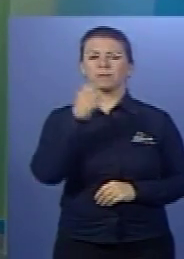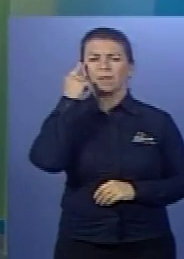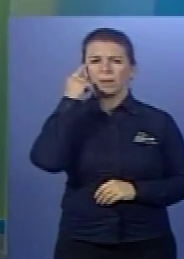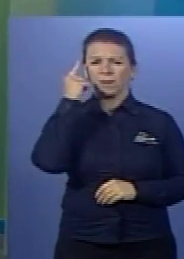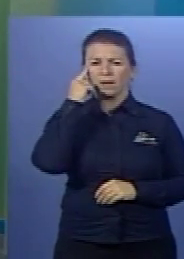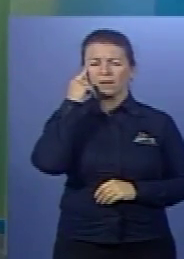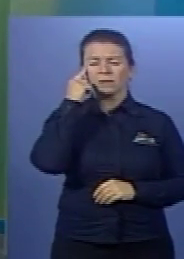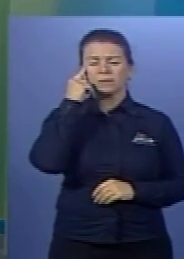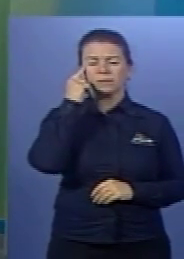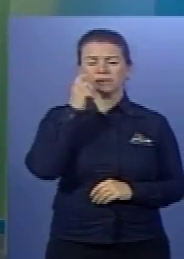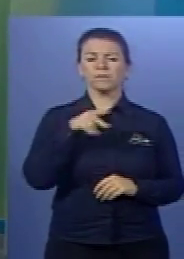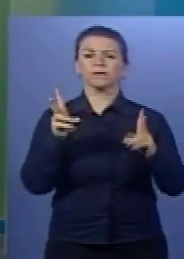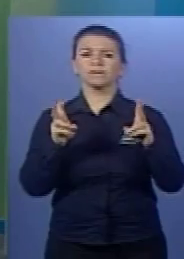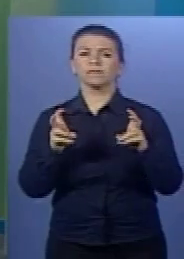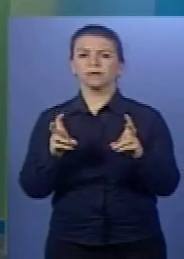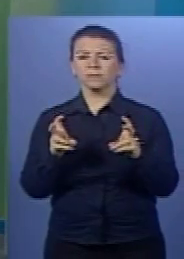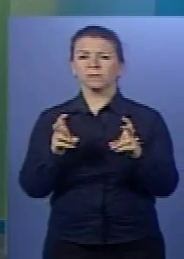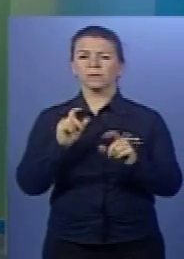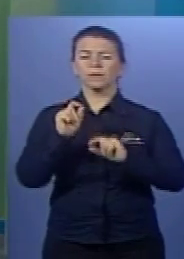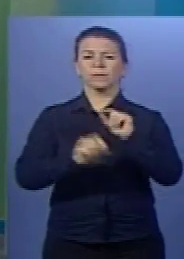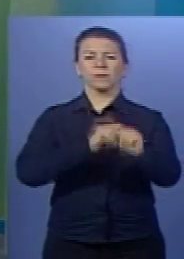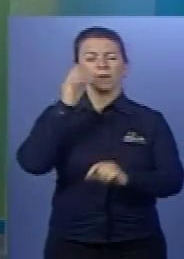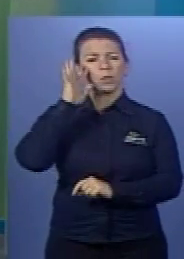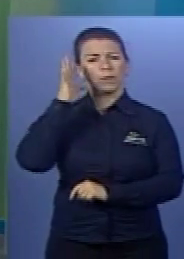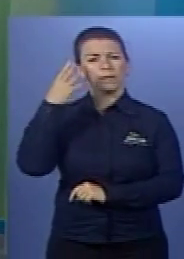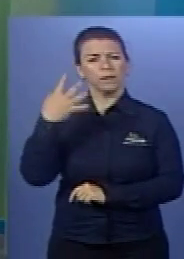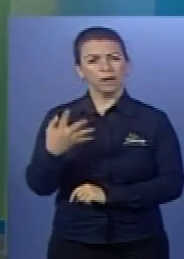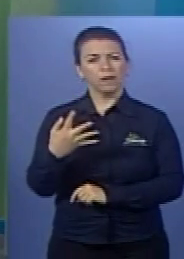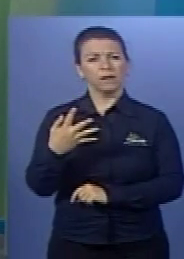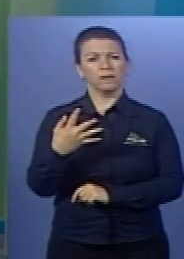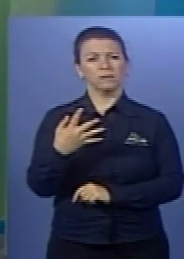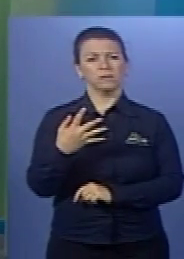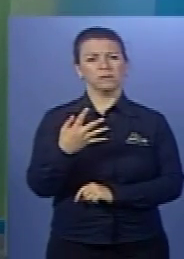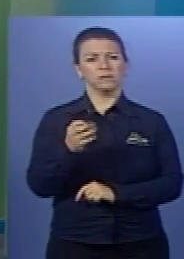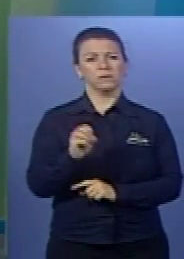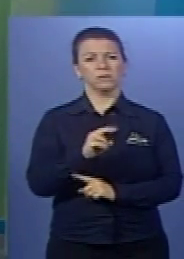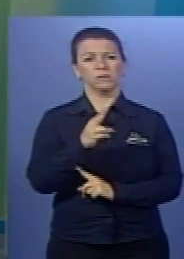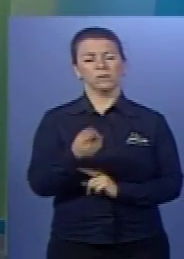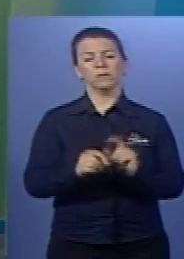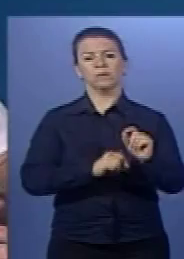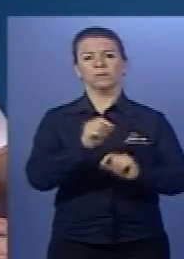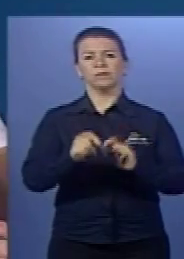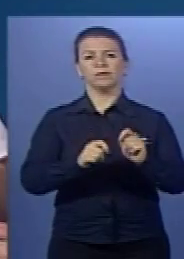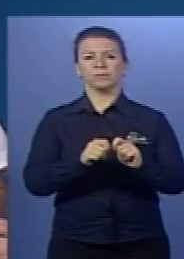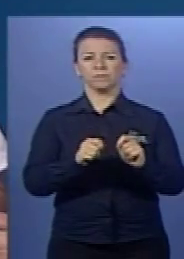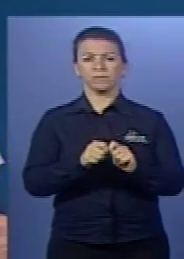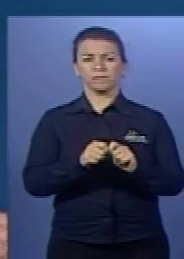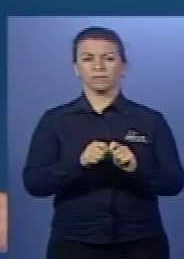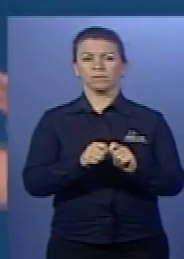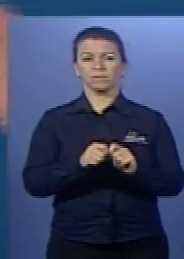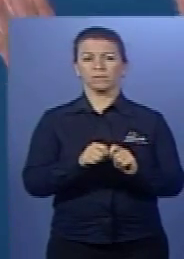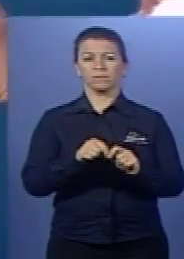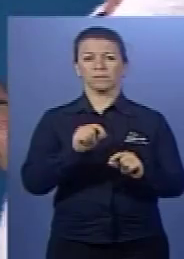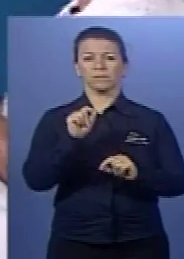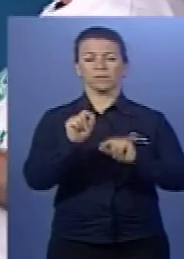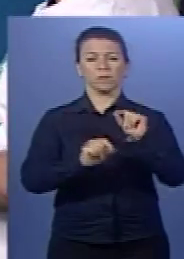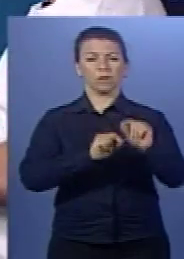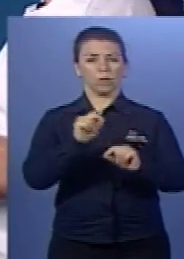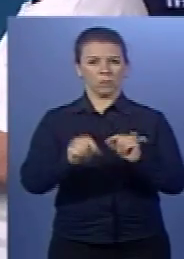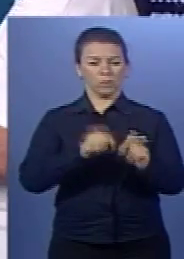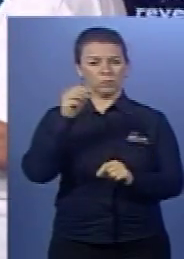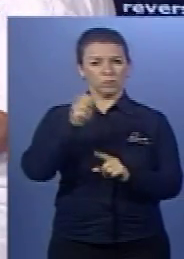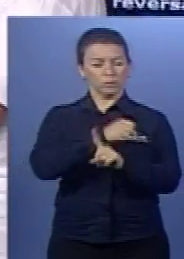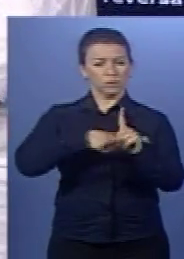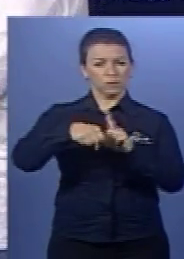em relação ao causador, à causa. Na verdade é uma relação como a prevenção